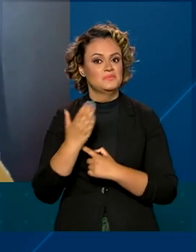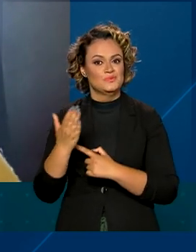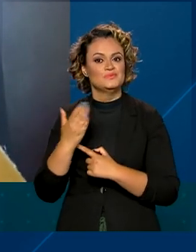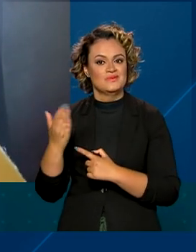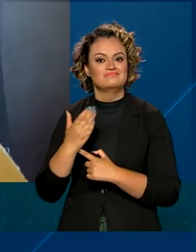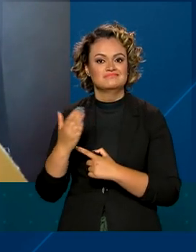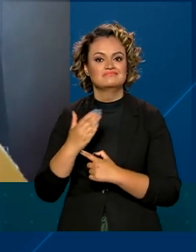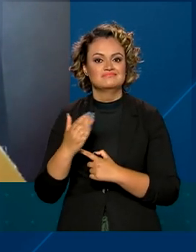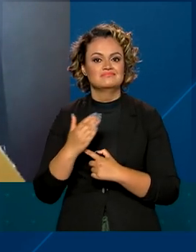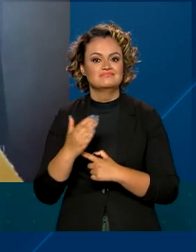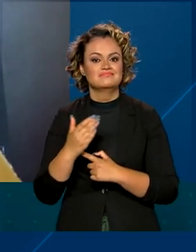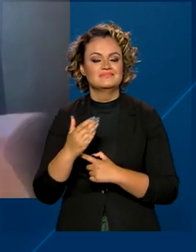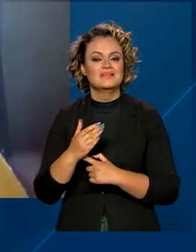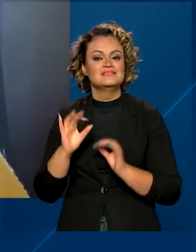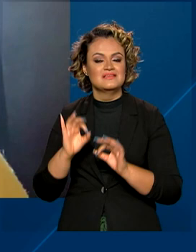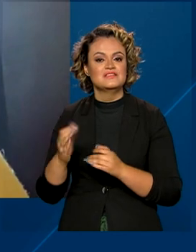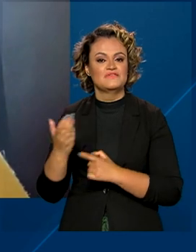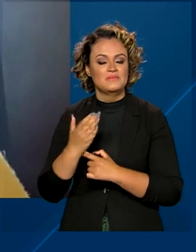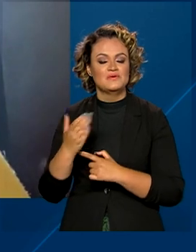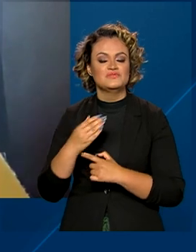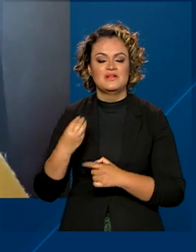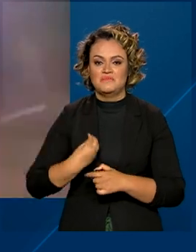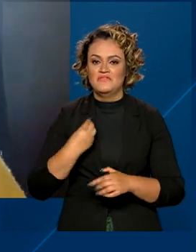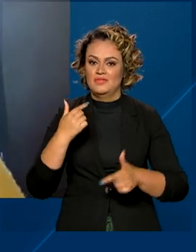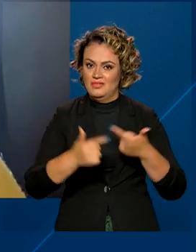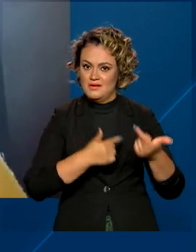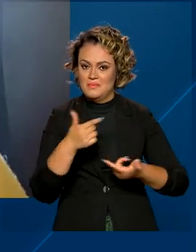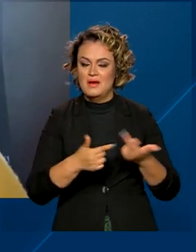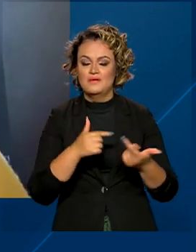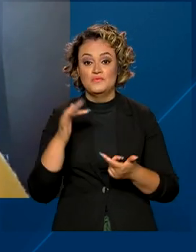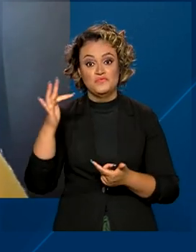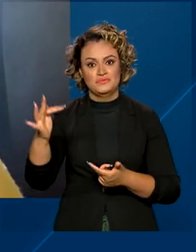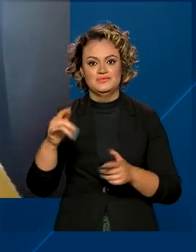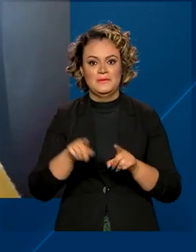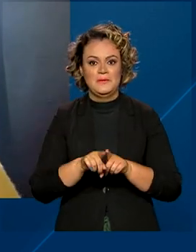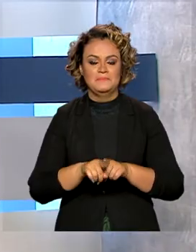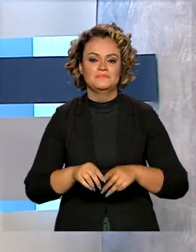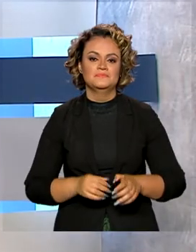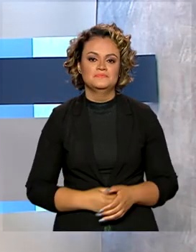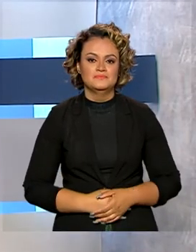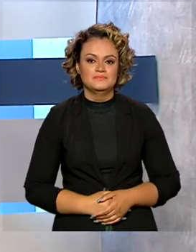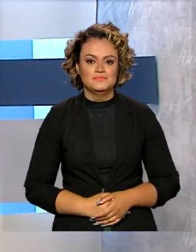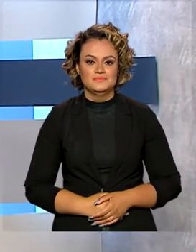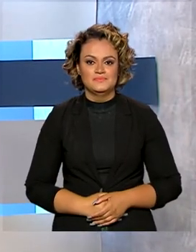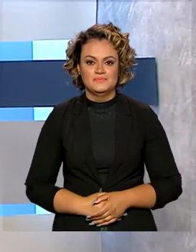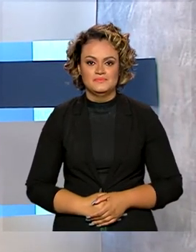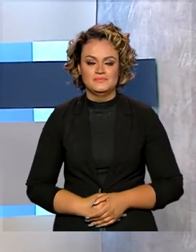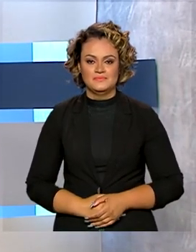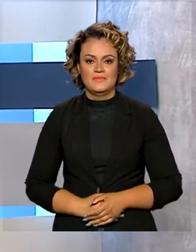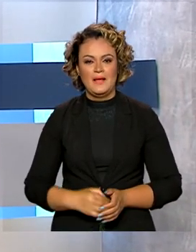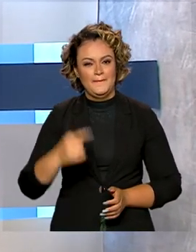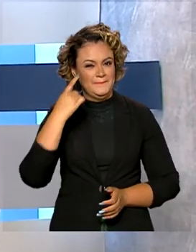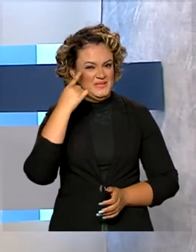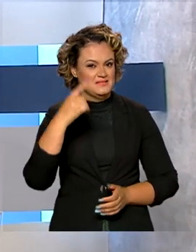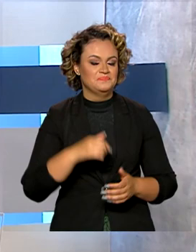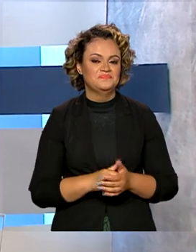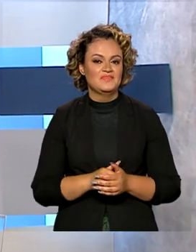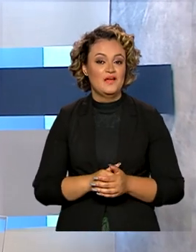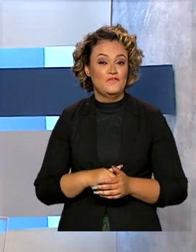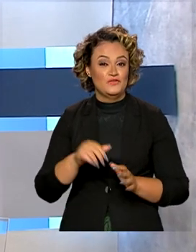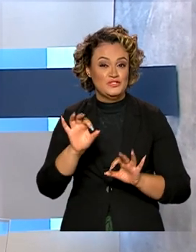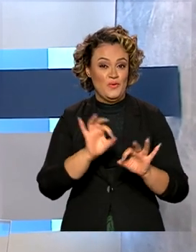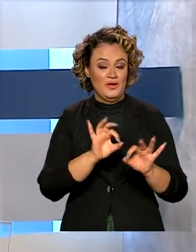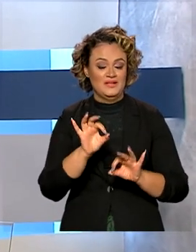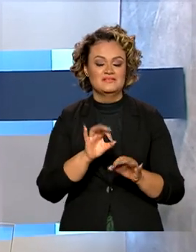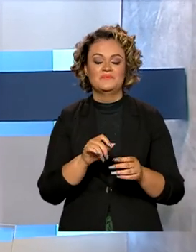agregar, tanto na minha rotina de trabalho, como no futuro do meu negócio. Imagina só produzir